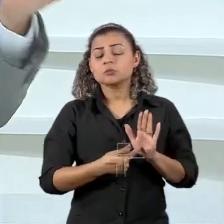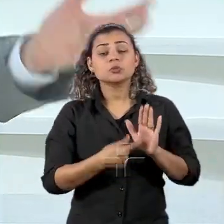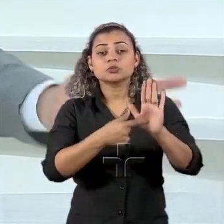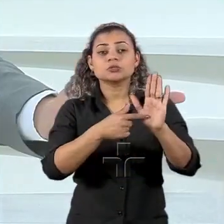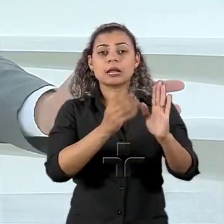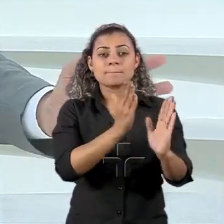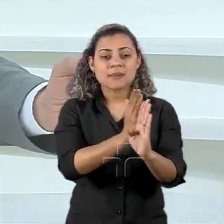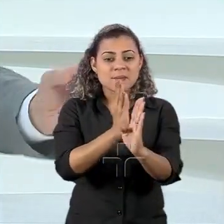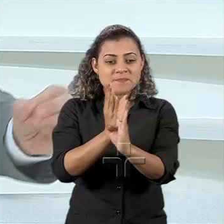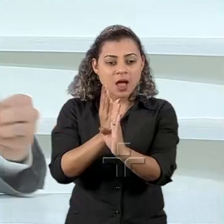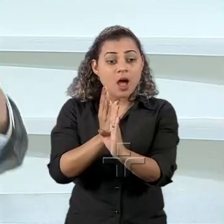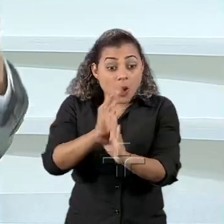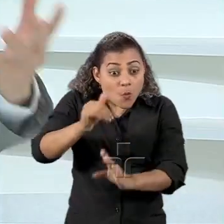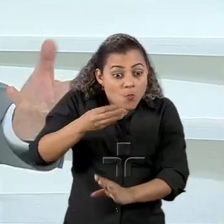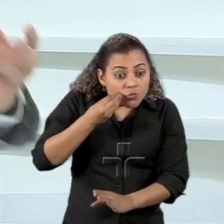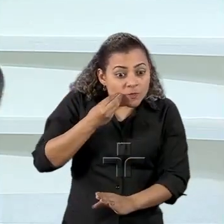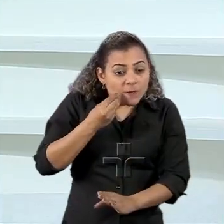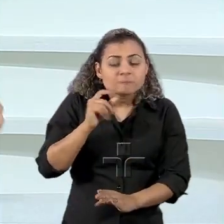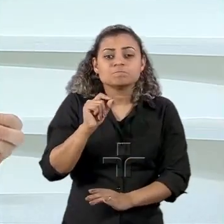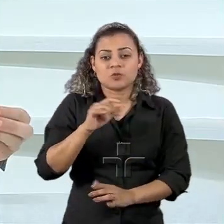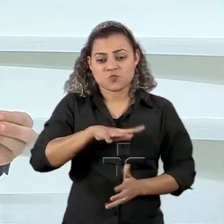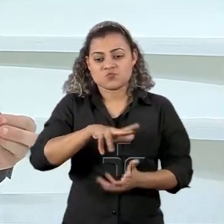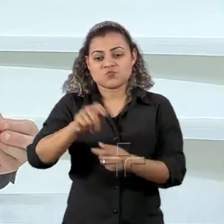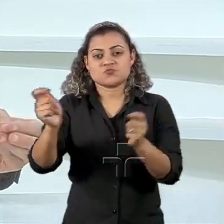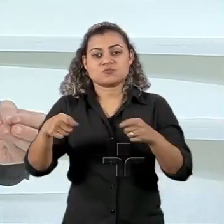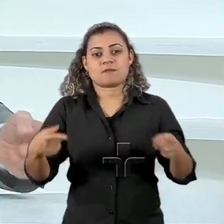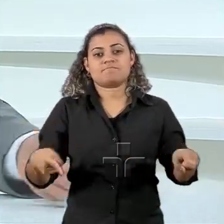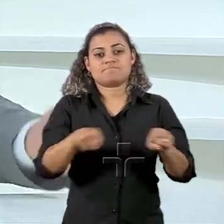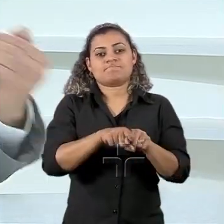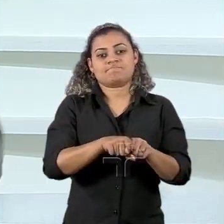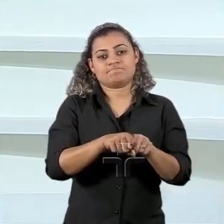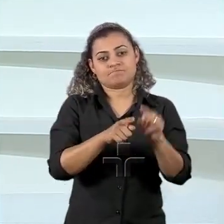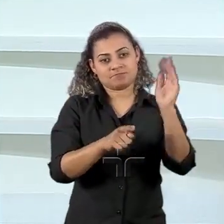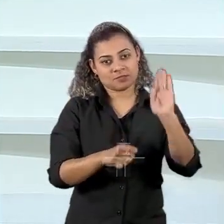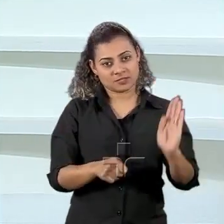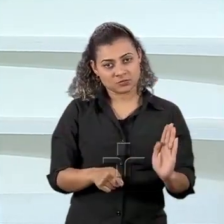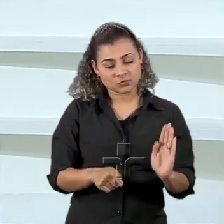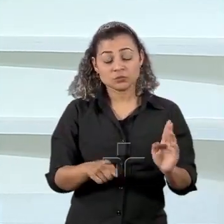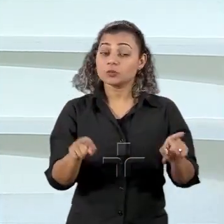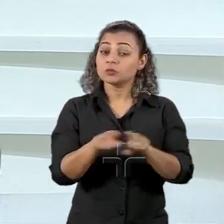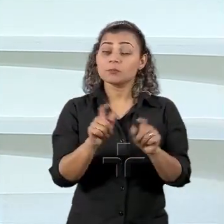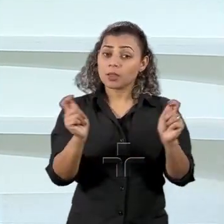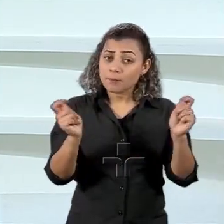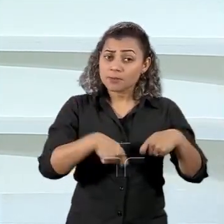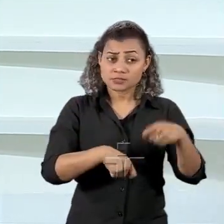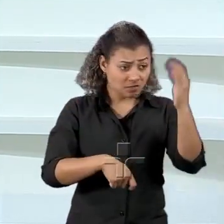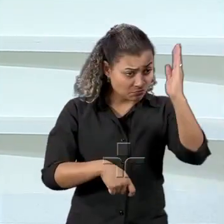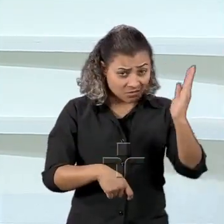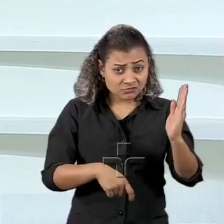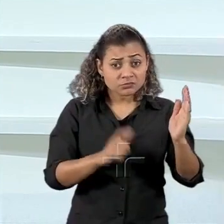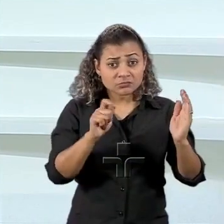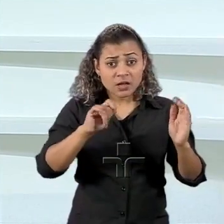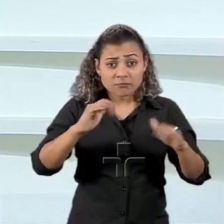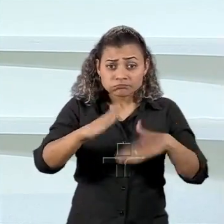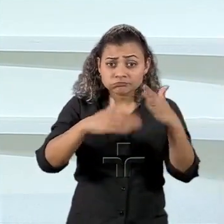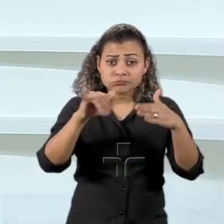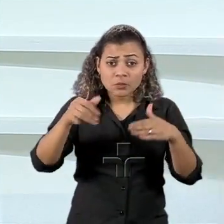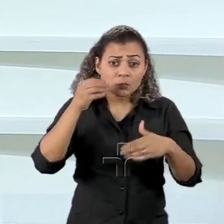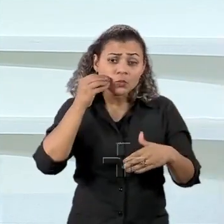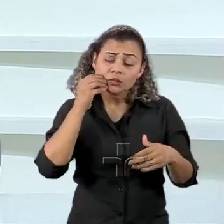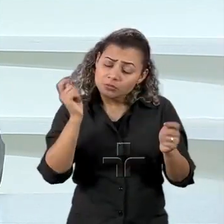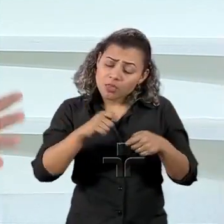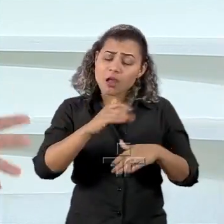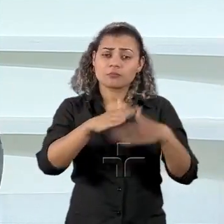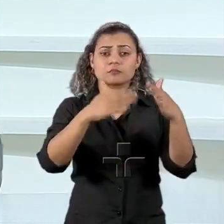das oportunidades que o mundo pode oferecer para o Brasil e das capacidades que o Brasil tem que construir para aproveitar essas oportunidades